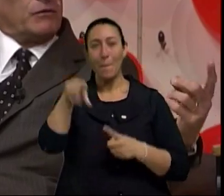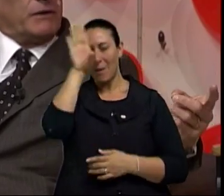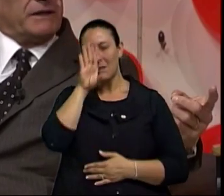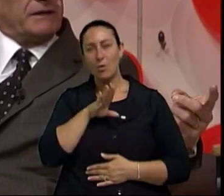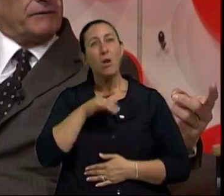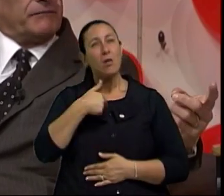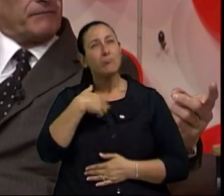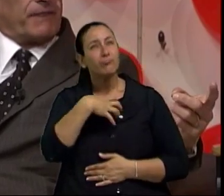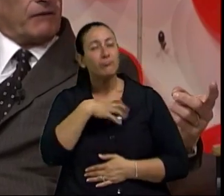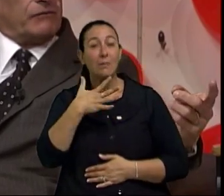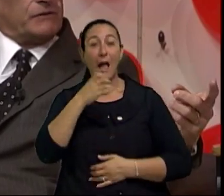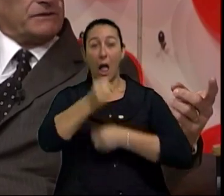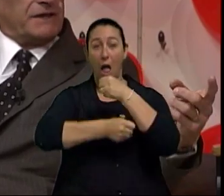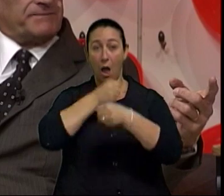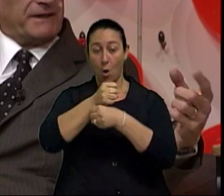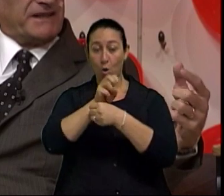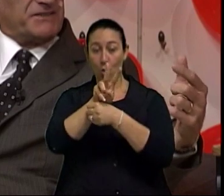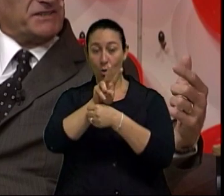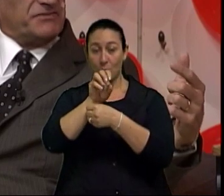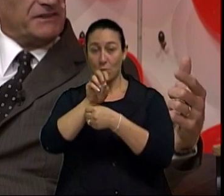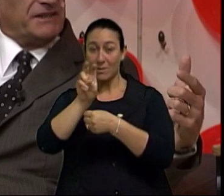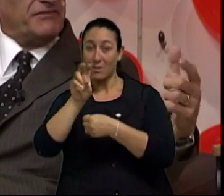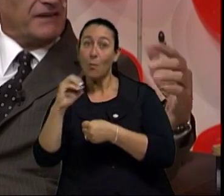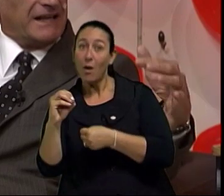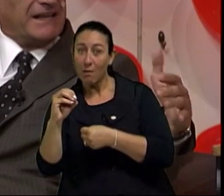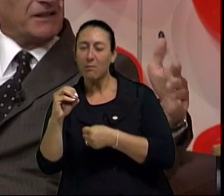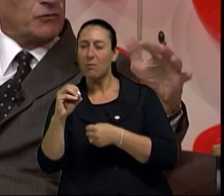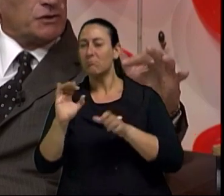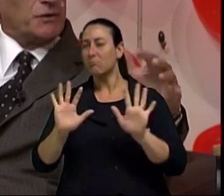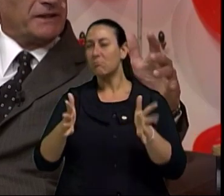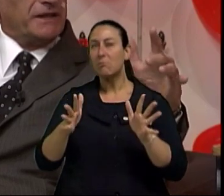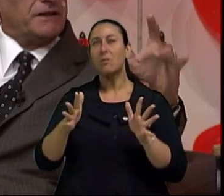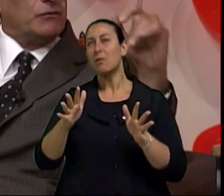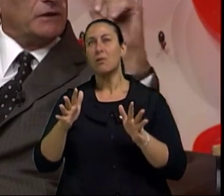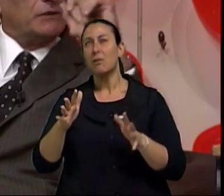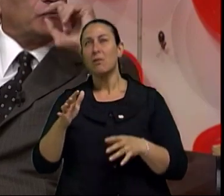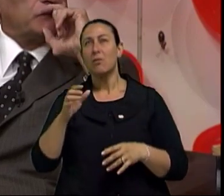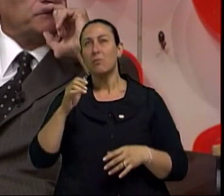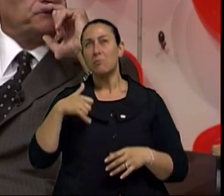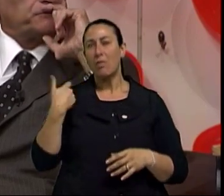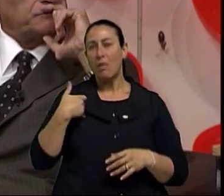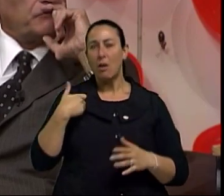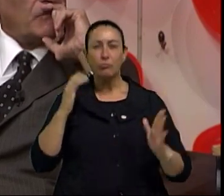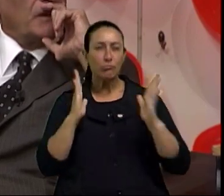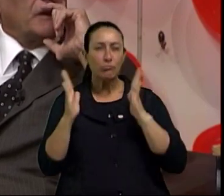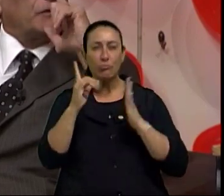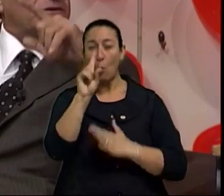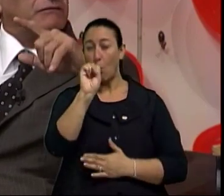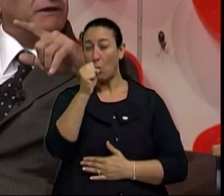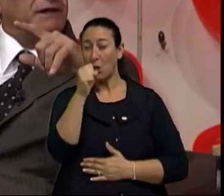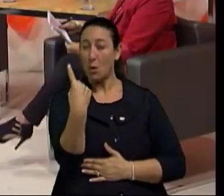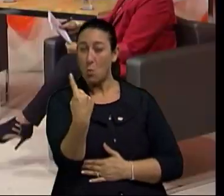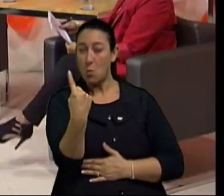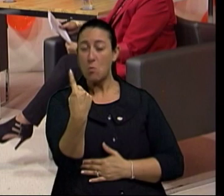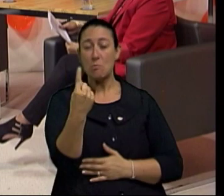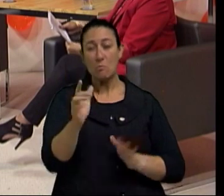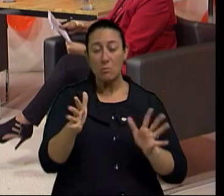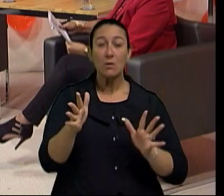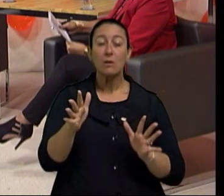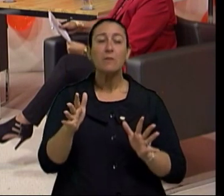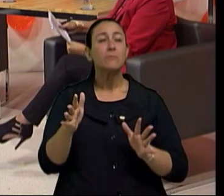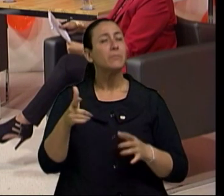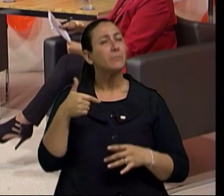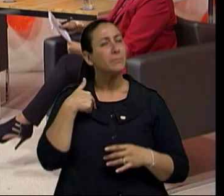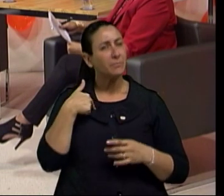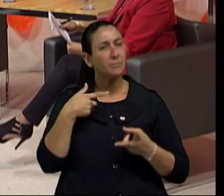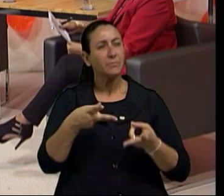2050, onde a expectativa de vida deverá estar em torno de 81 anos, nós não teremos aquele número,